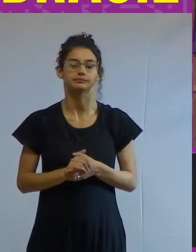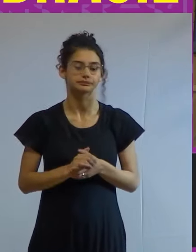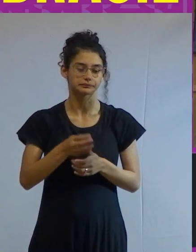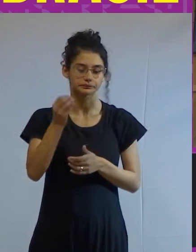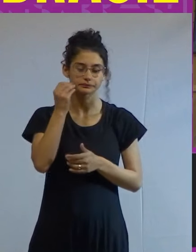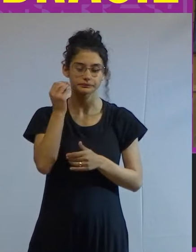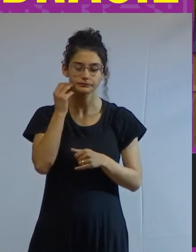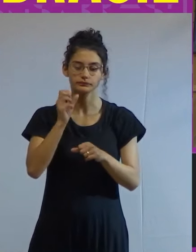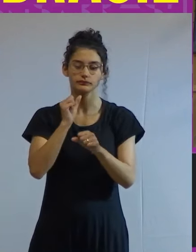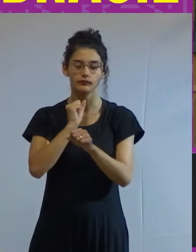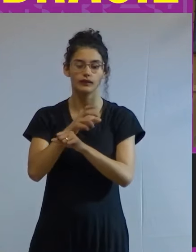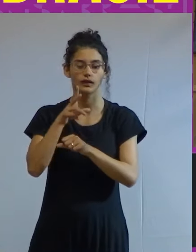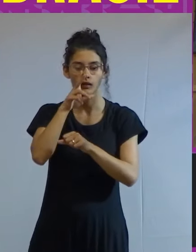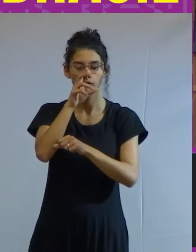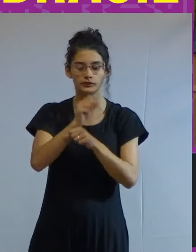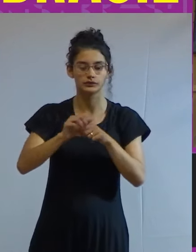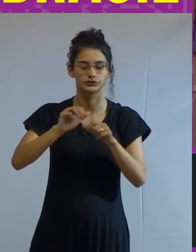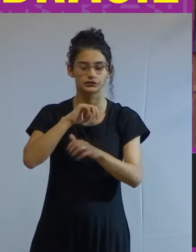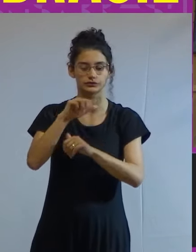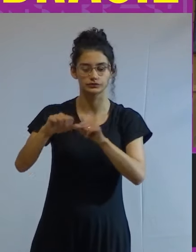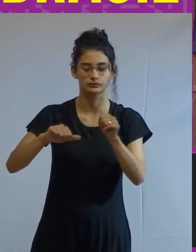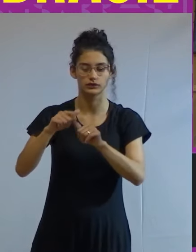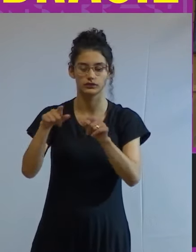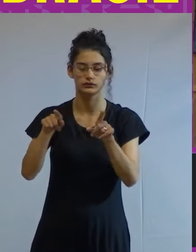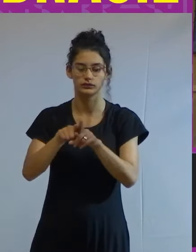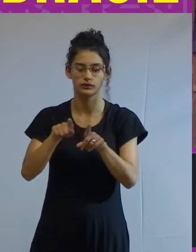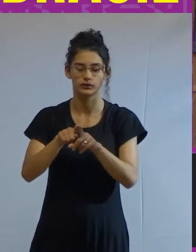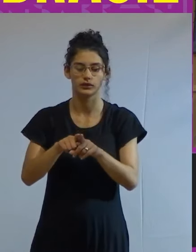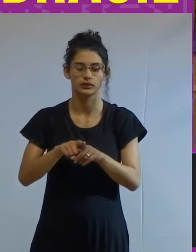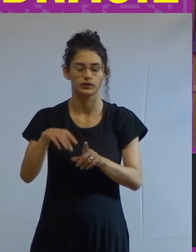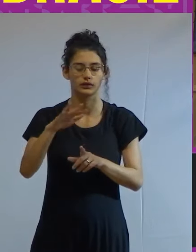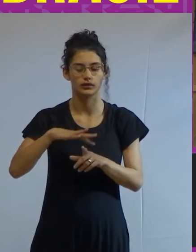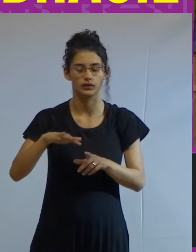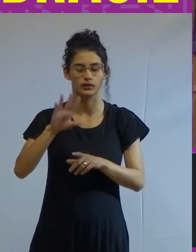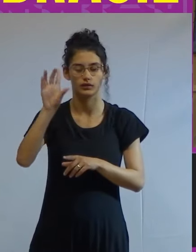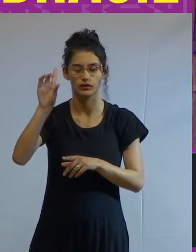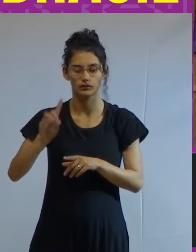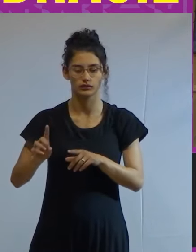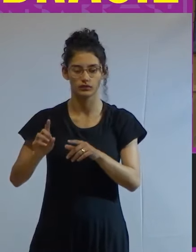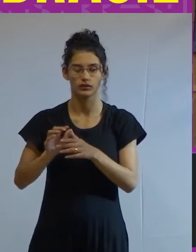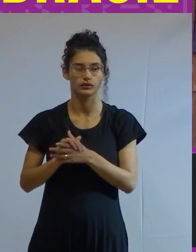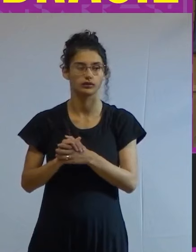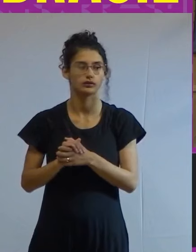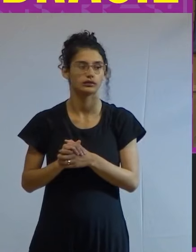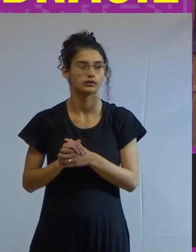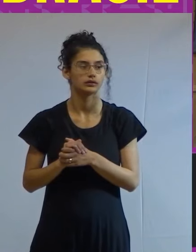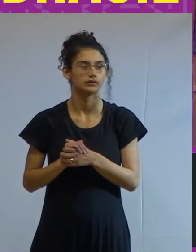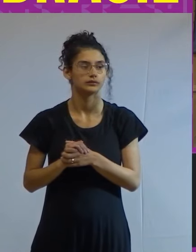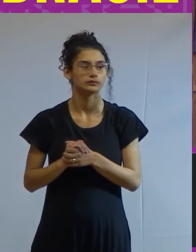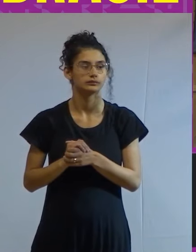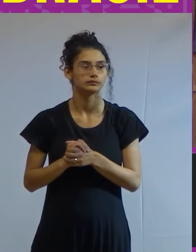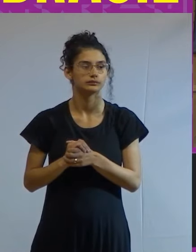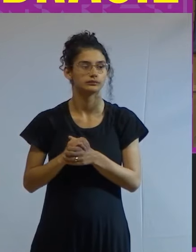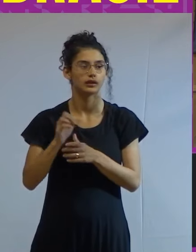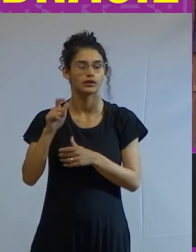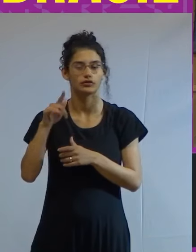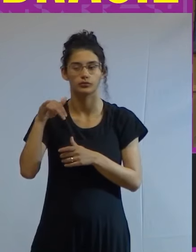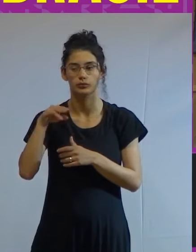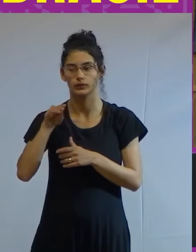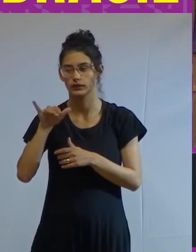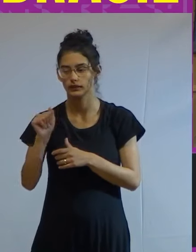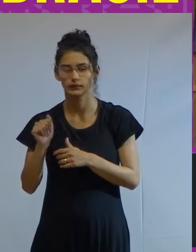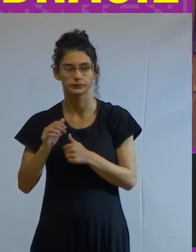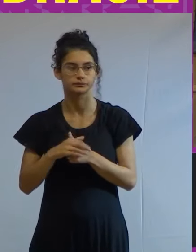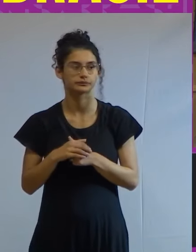barrar a força de transformação da extrema direita pelo menos a força de hegemonia da extrema direita